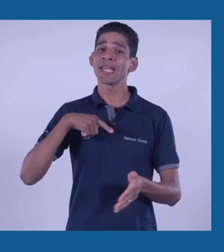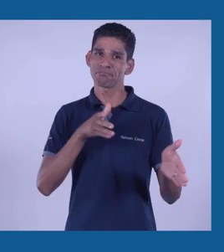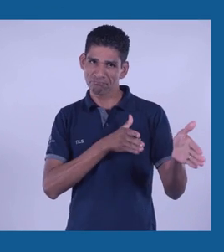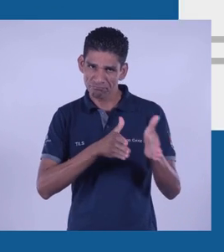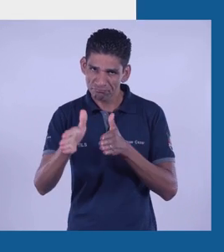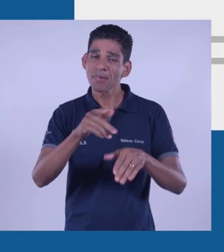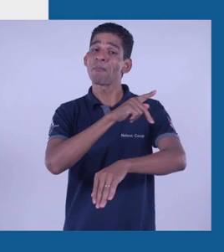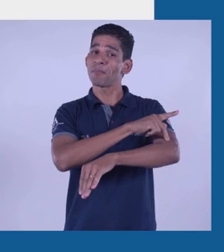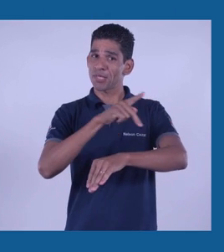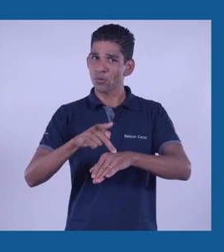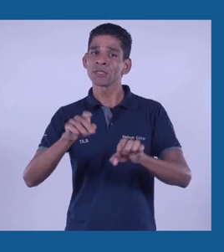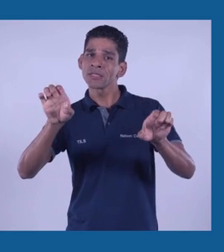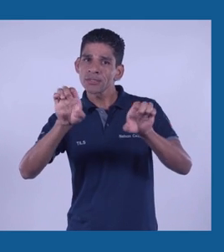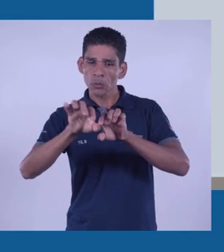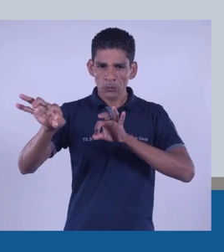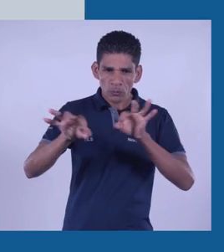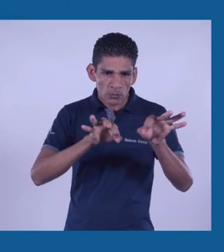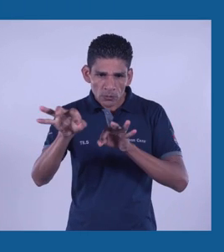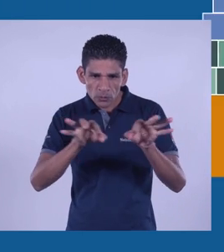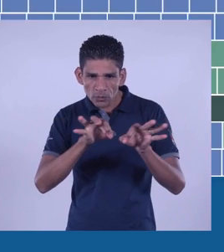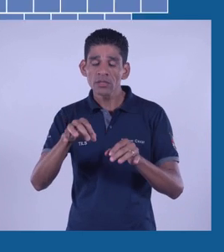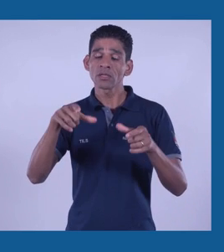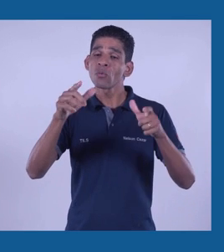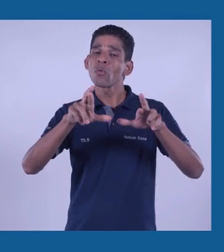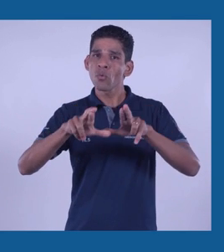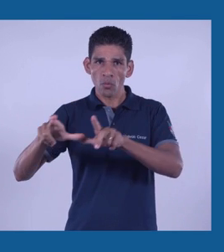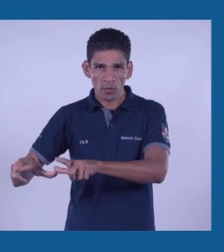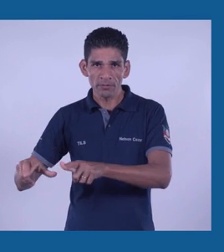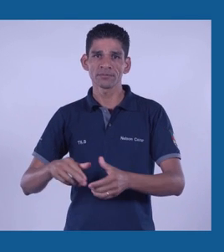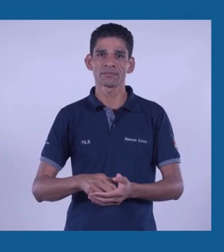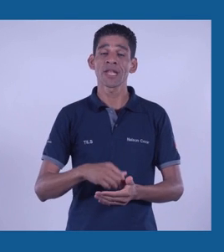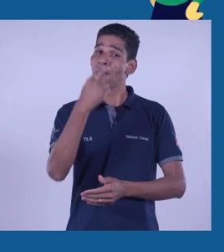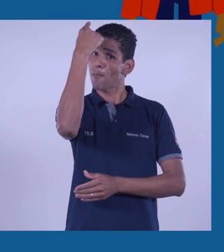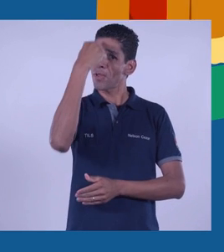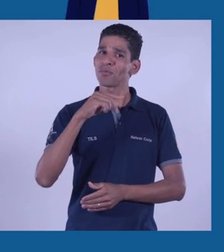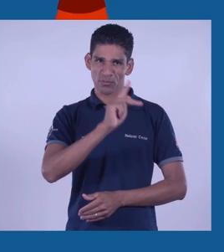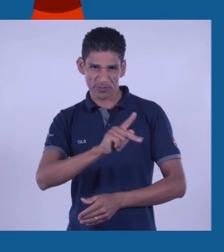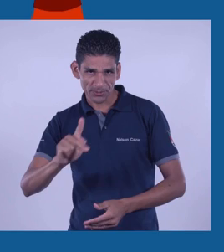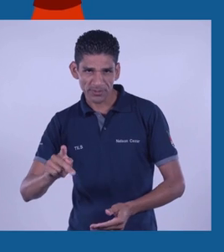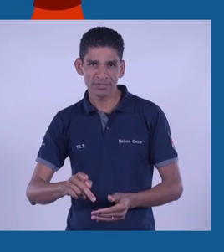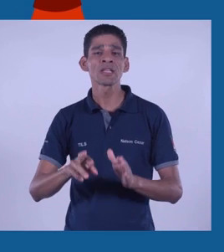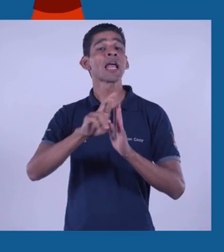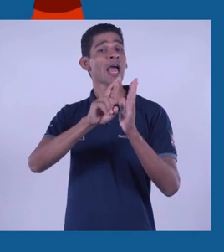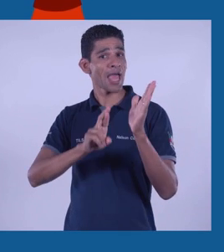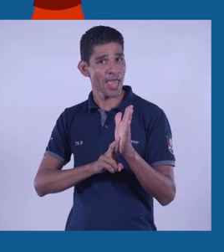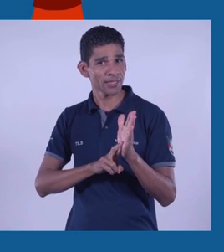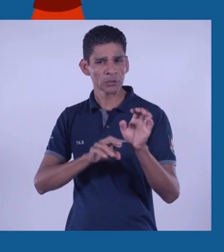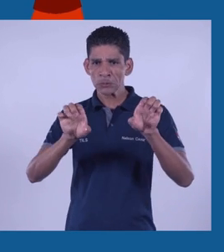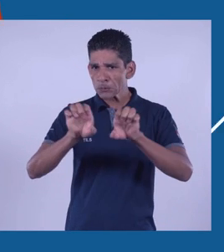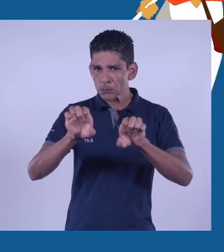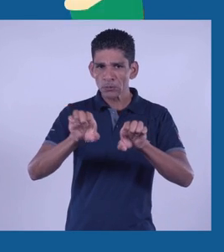diretrizes pedagógicas, estruturas organizacionais e físicas, perfil dos professores,